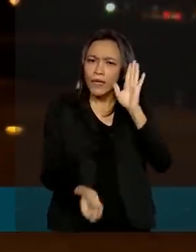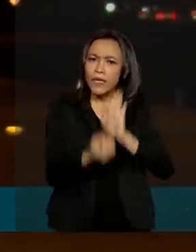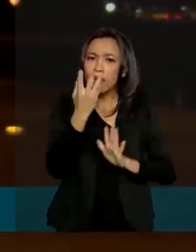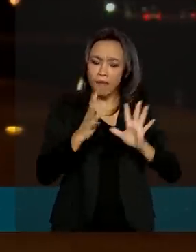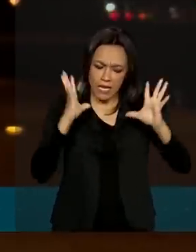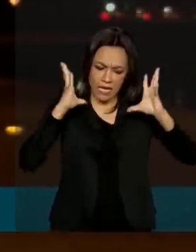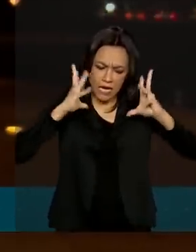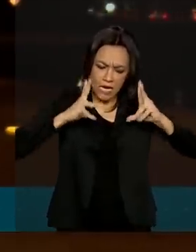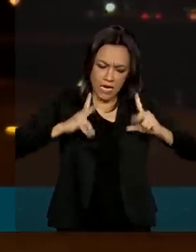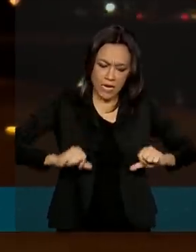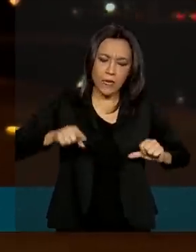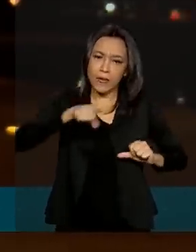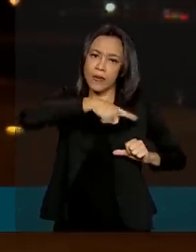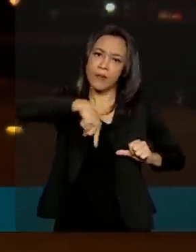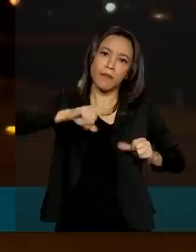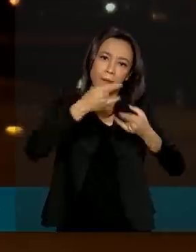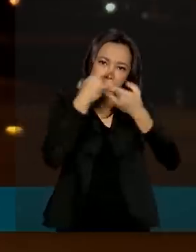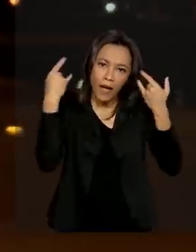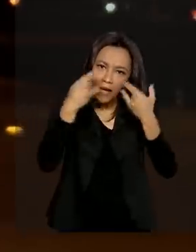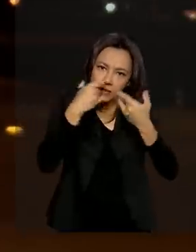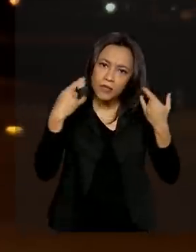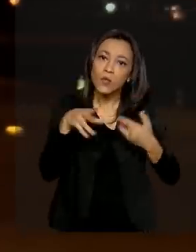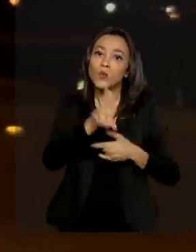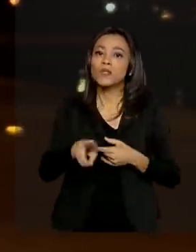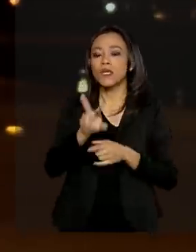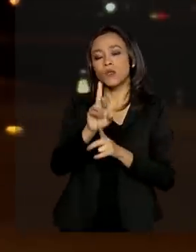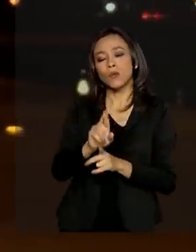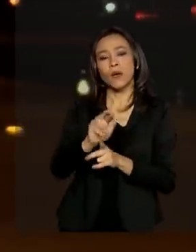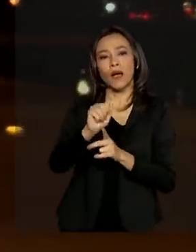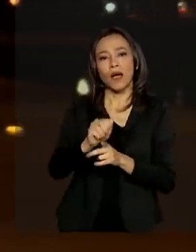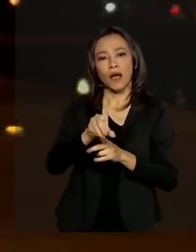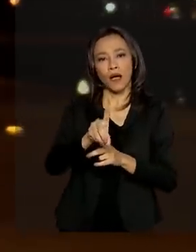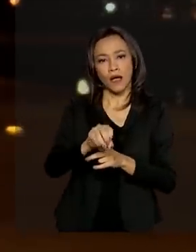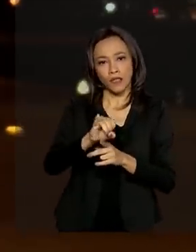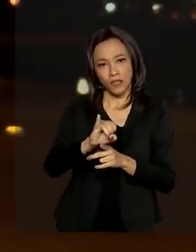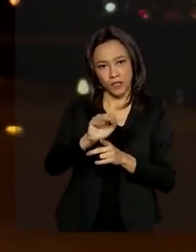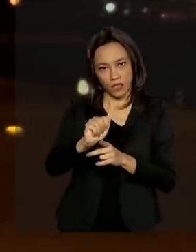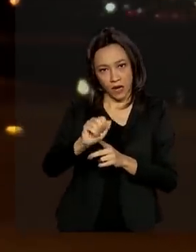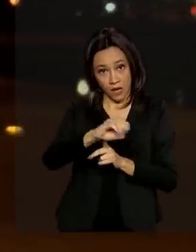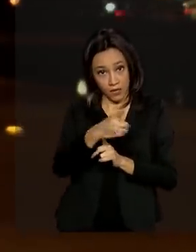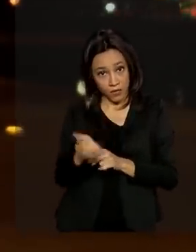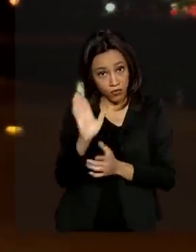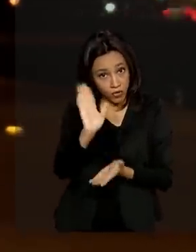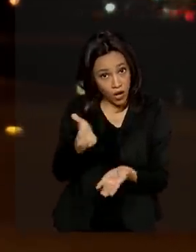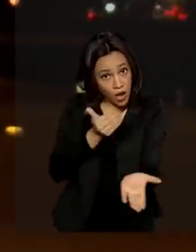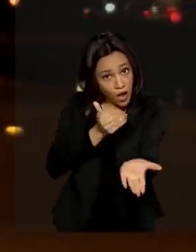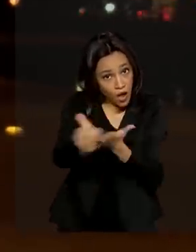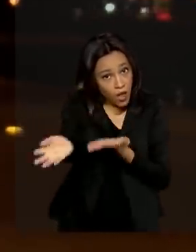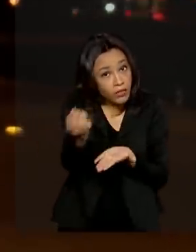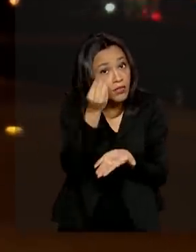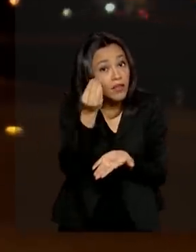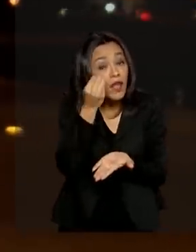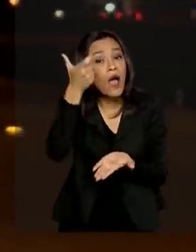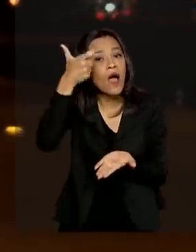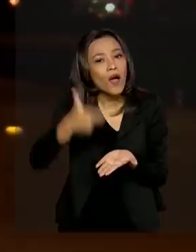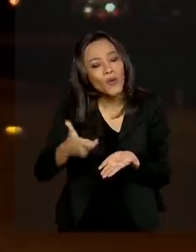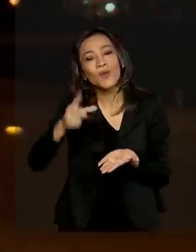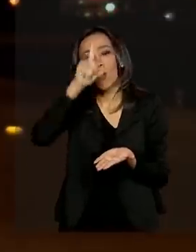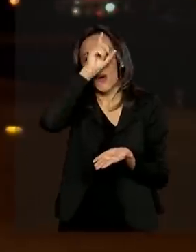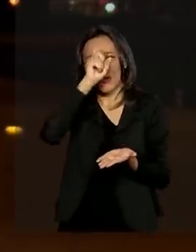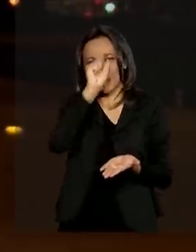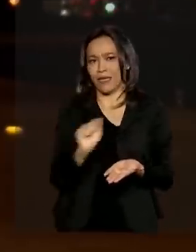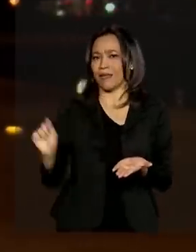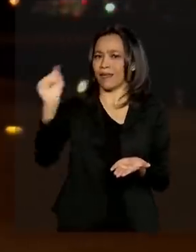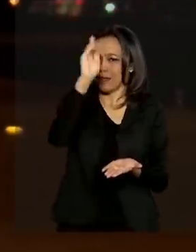N95 com radiação ultravioleta já começou a ser testado em hospitais no país.